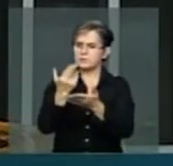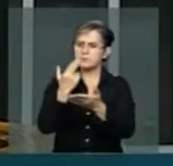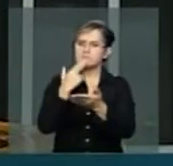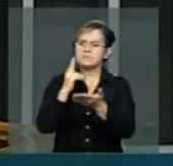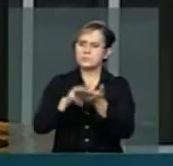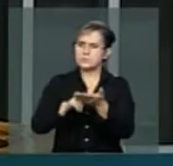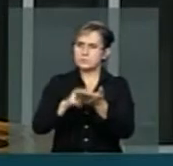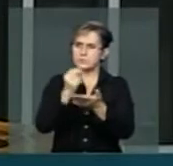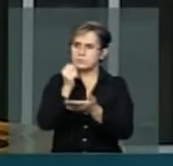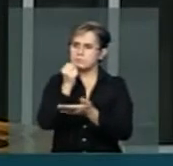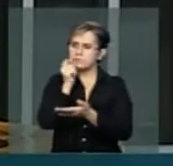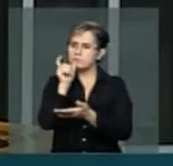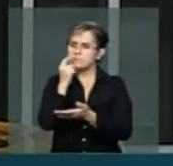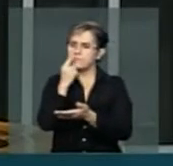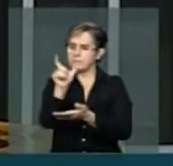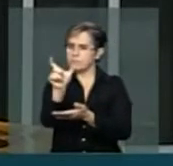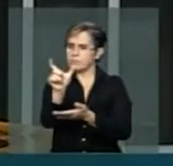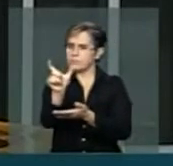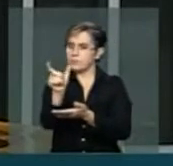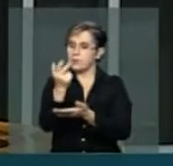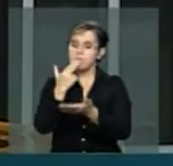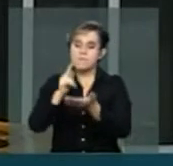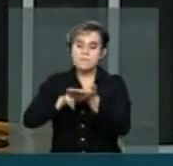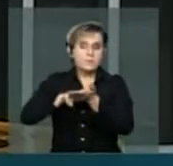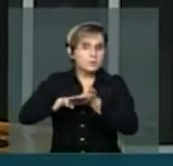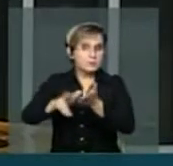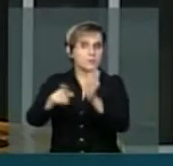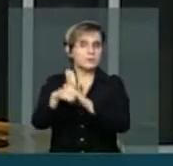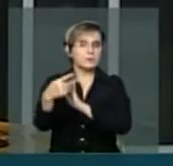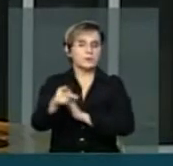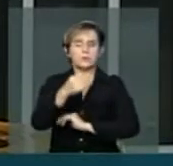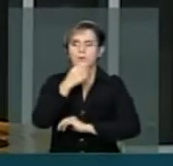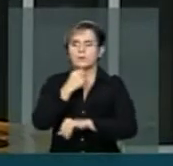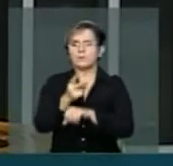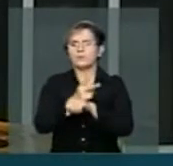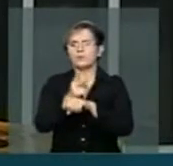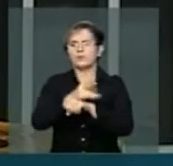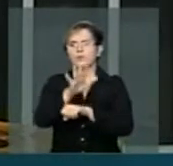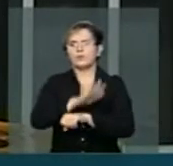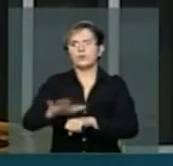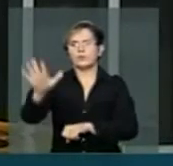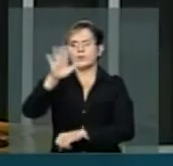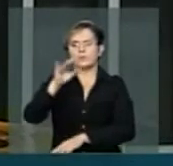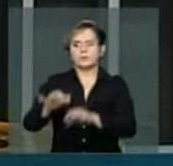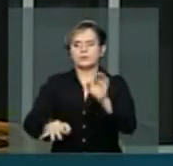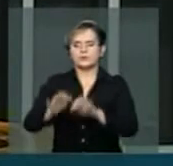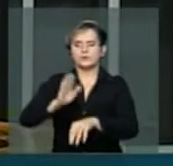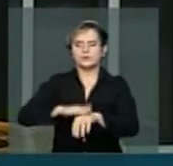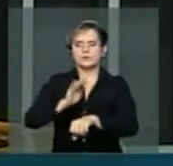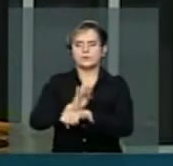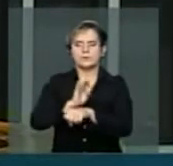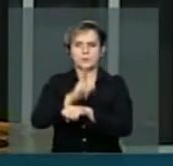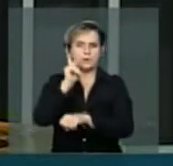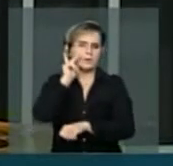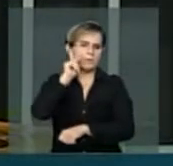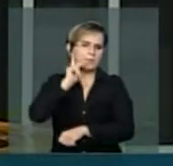contra Oswaldo Trigueiro do Vale, procurador-geral de Justiça da Paraíba.